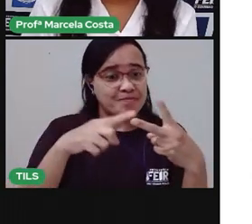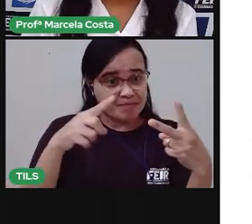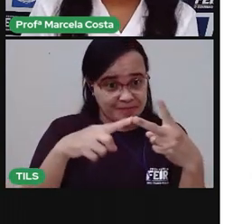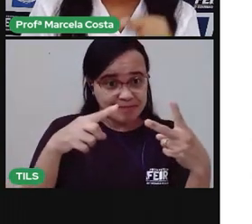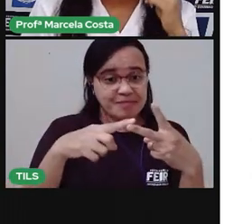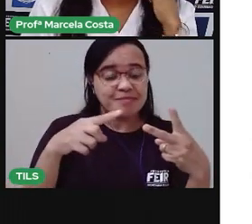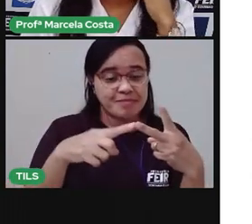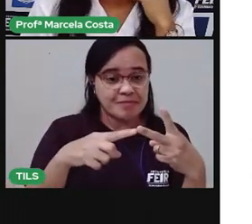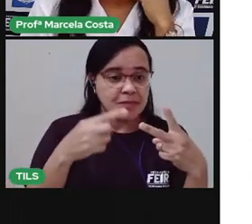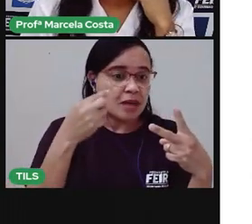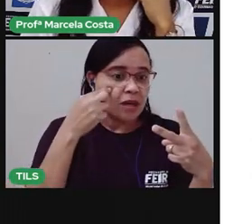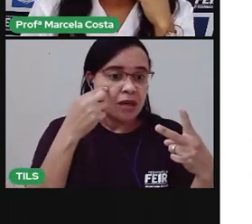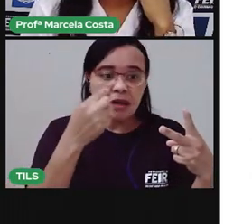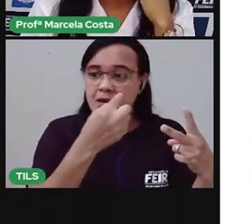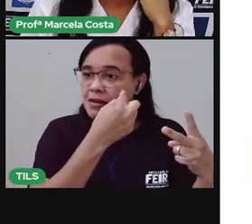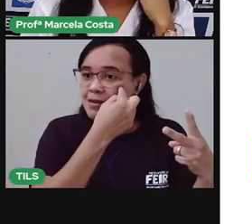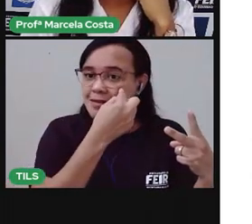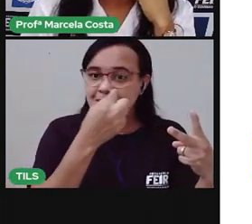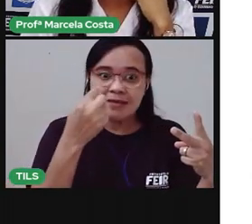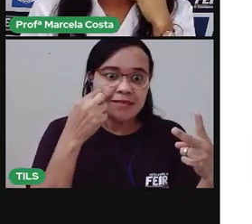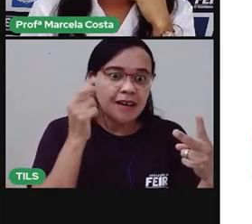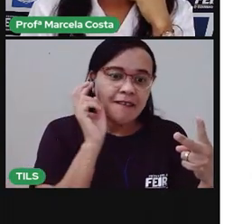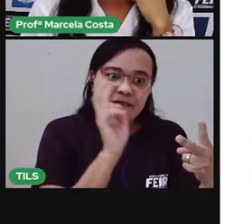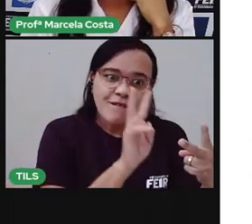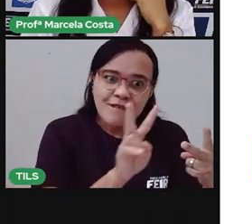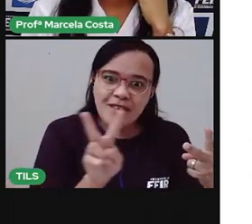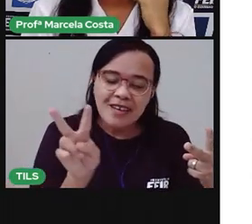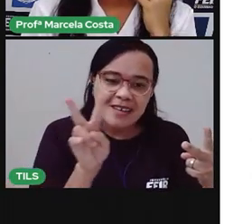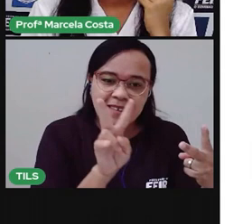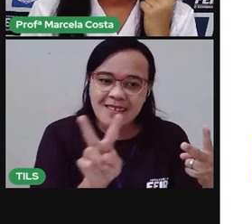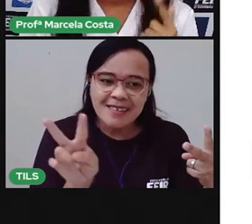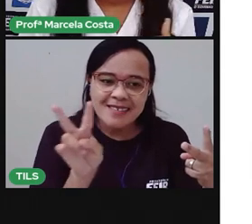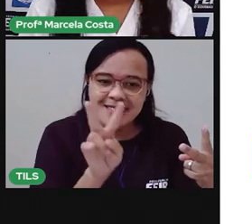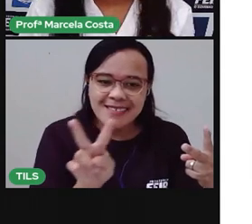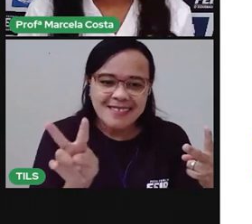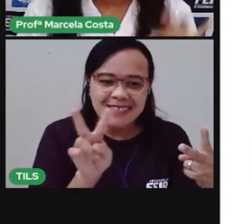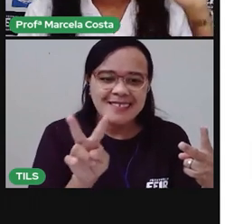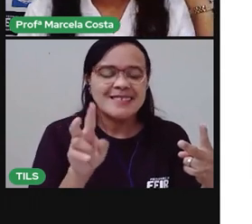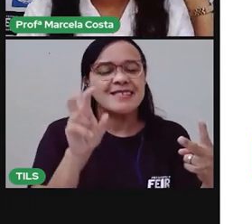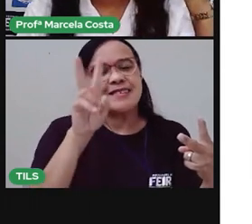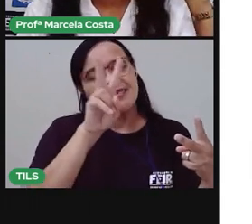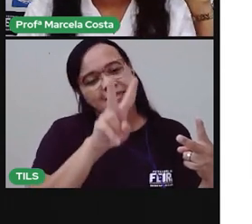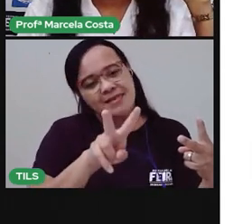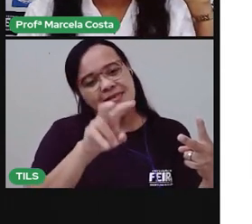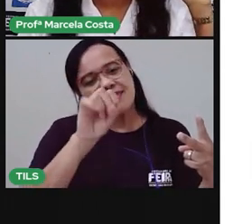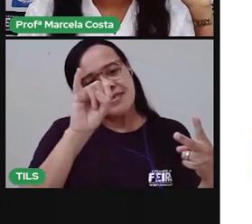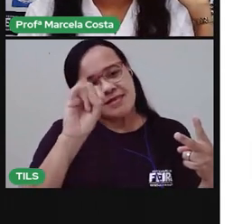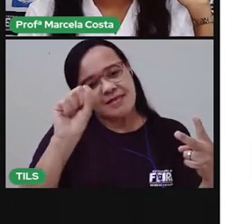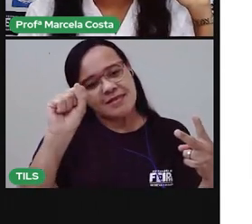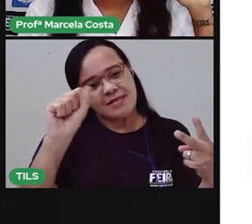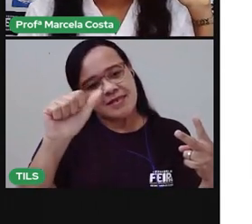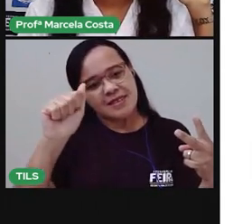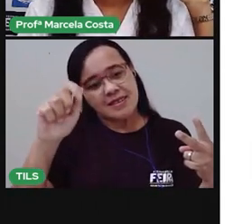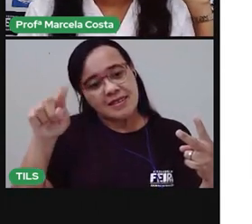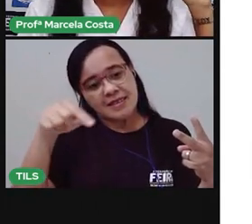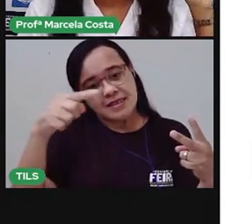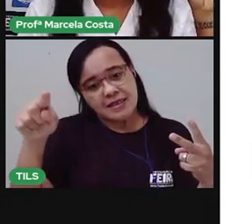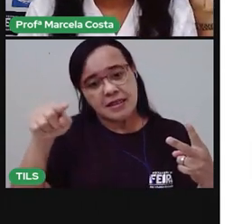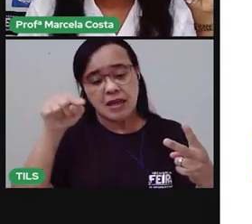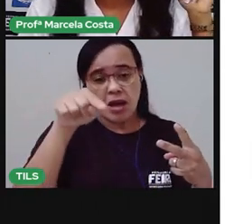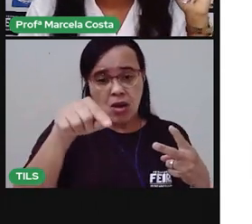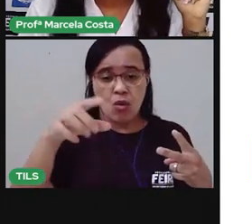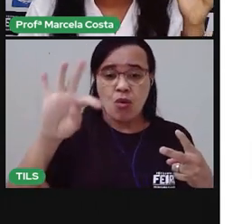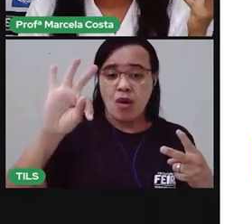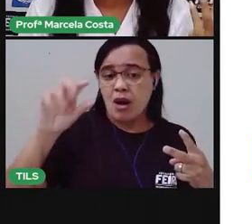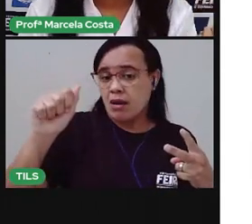sentido relacionado aos olhos, que é a visão. O tato relacionado à